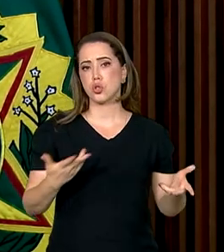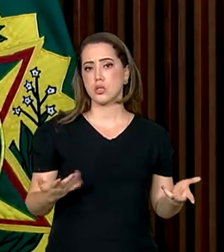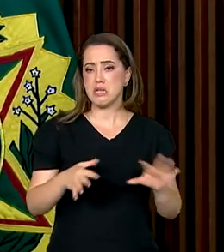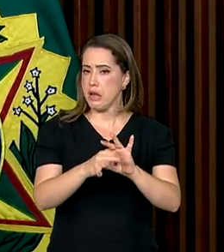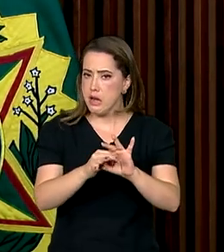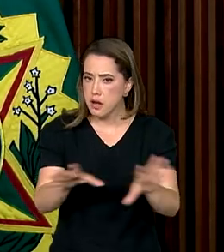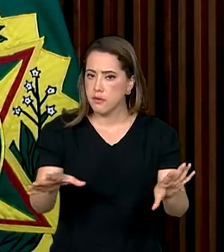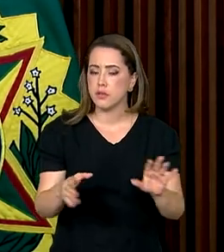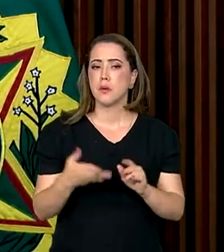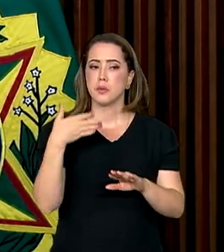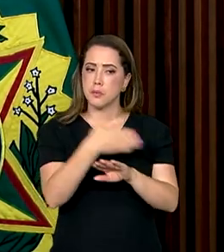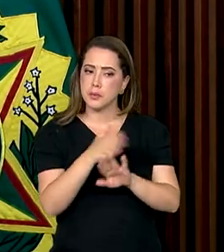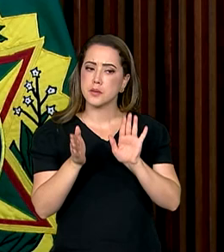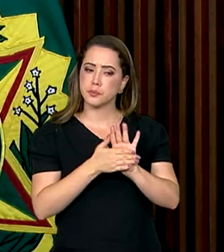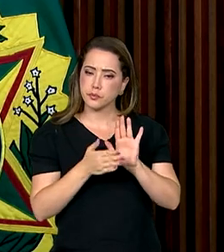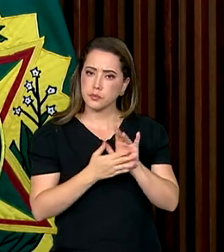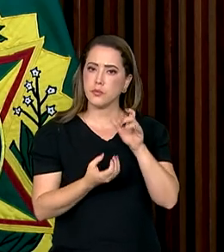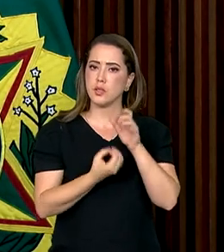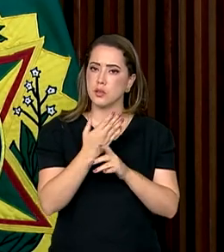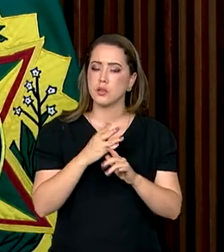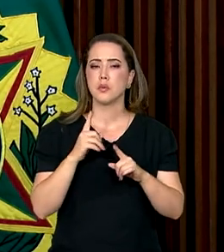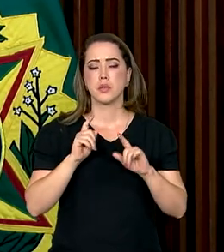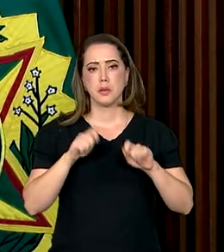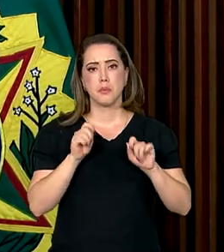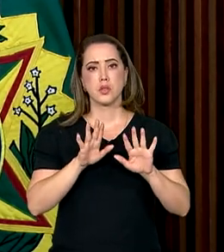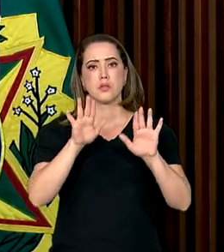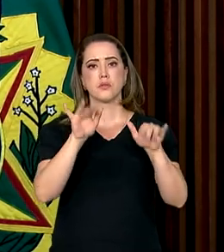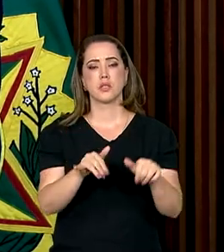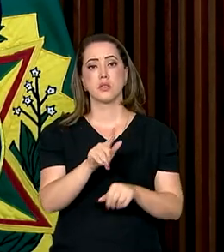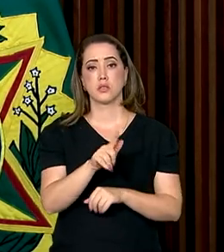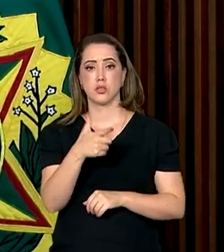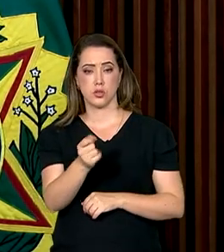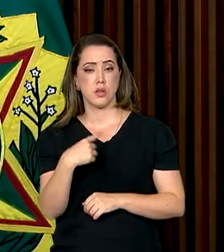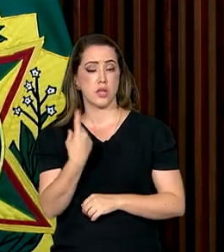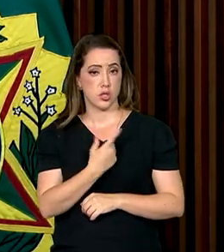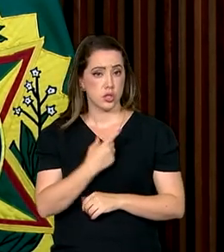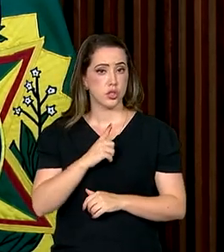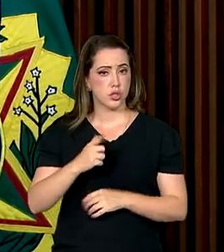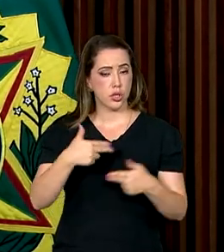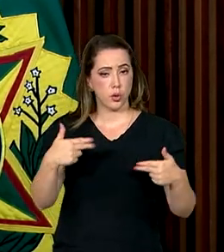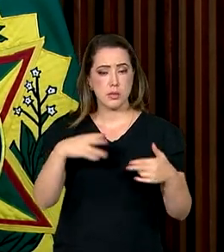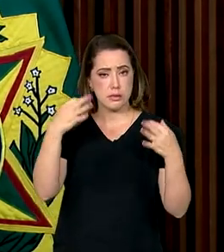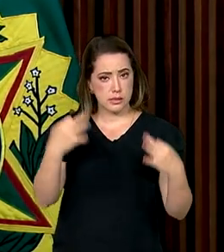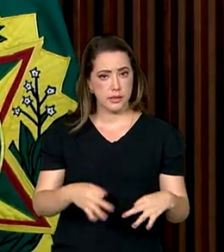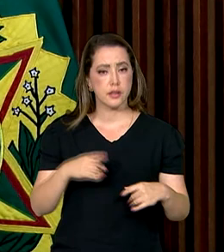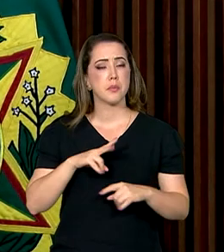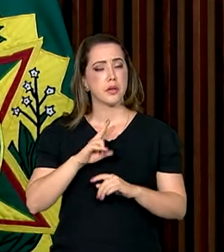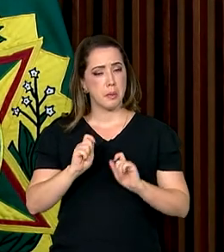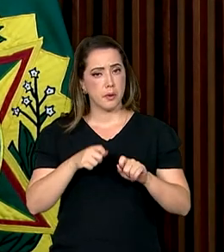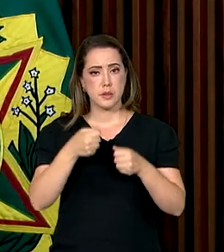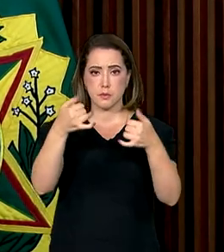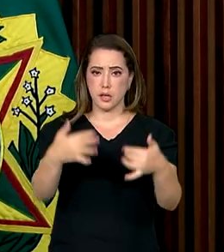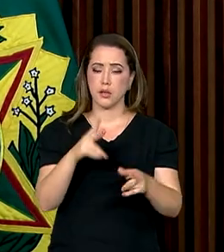propostas para que a gente possa, ao terminar o G20, a gente ter algo concreto para que a gente possa dizer